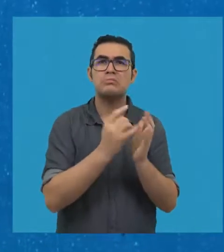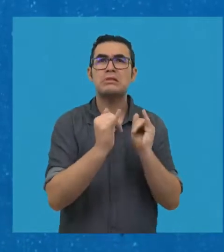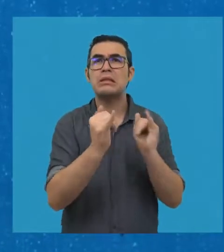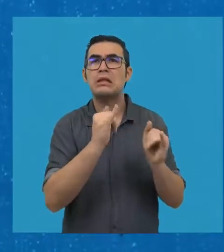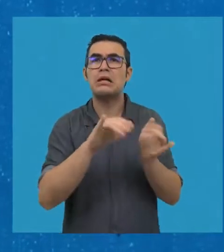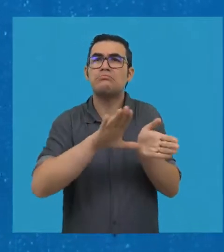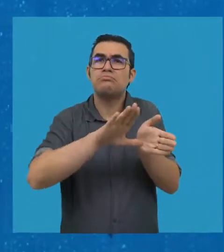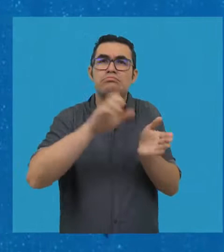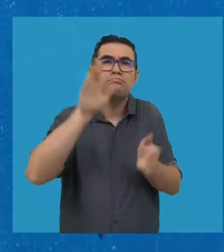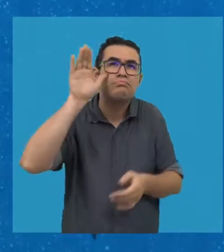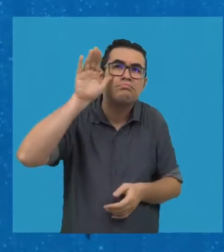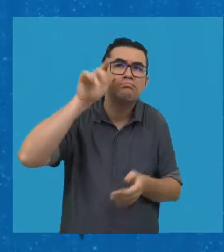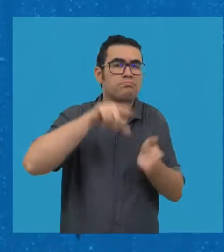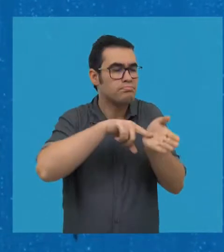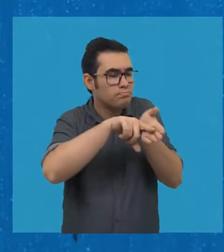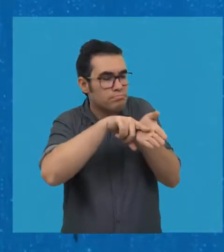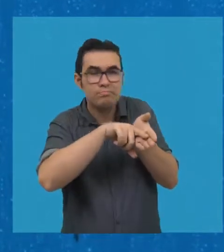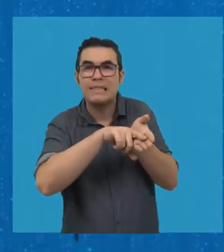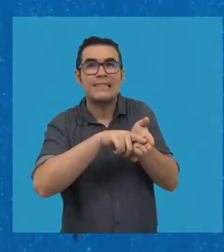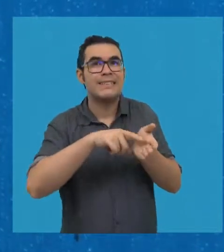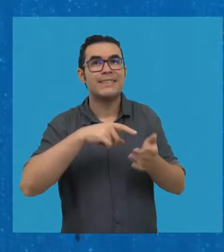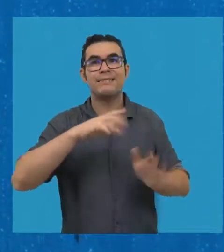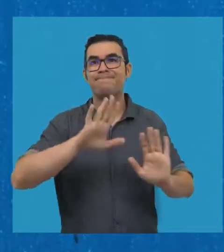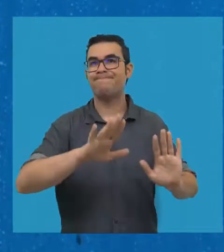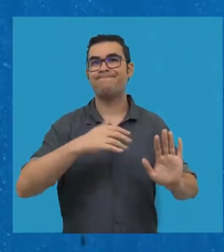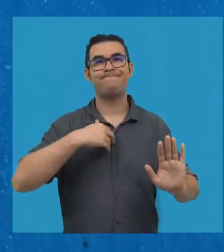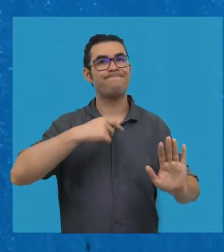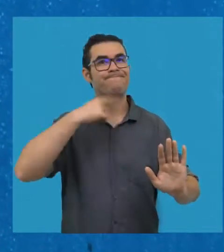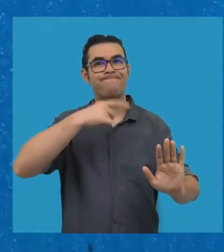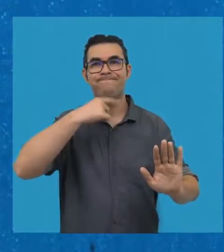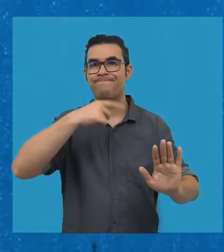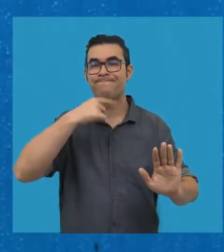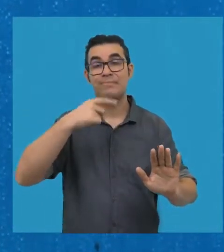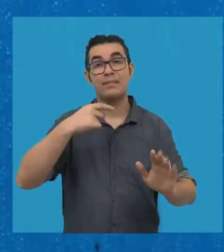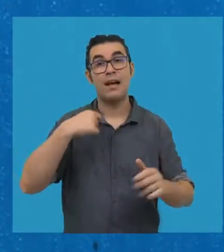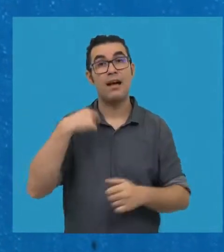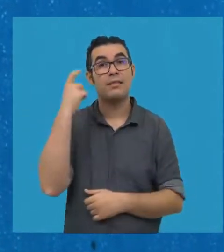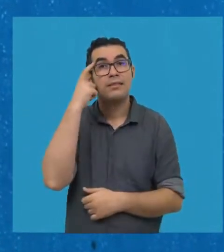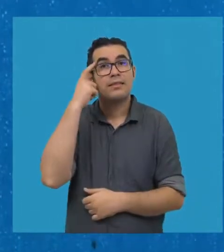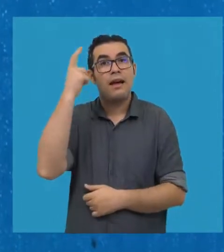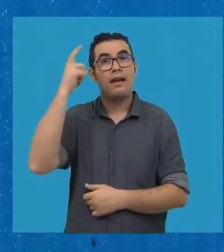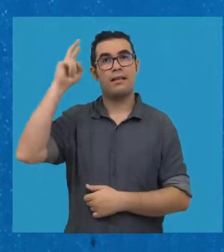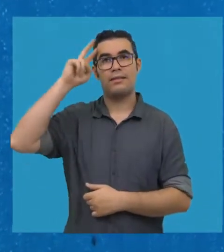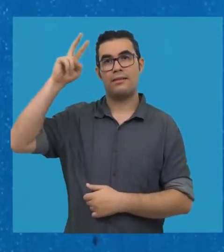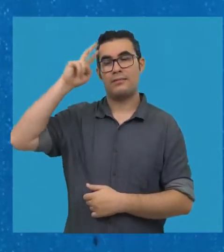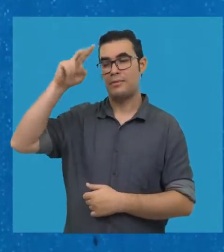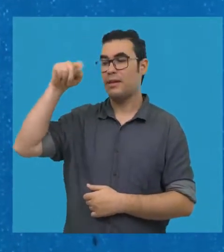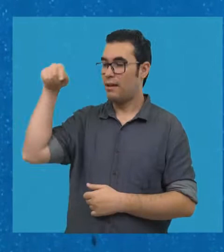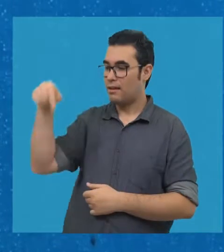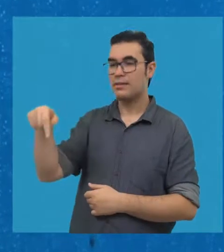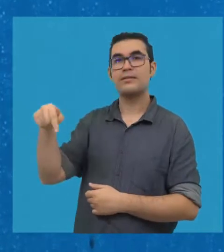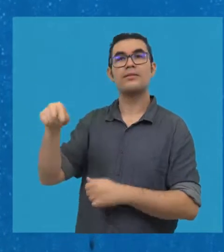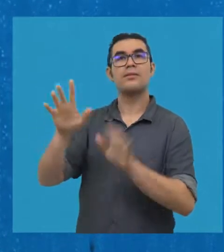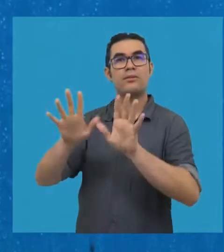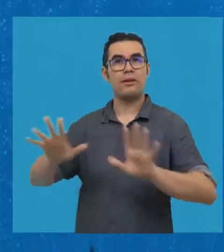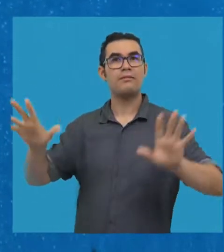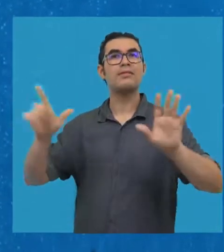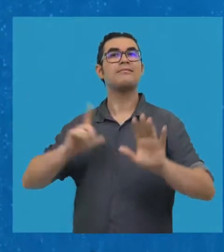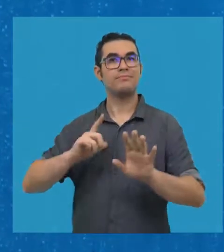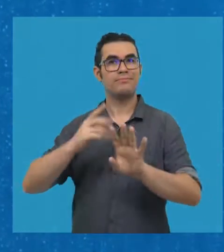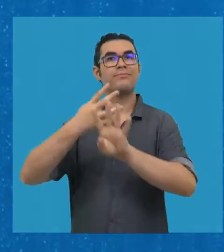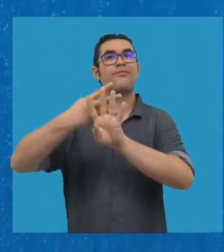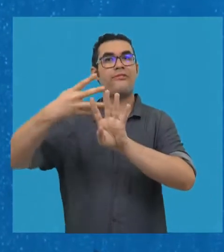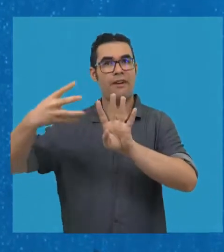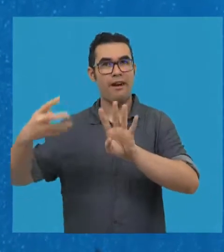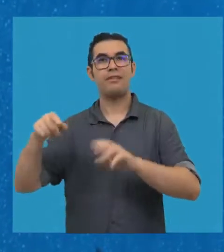aplicativos e na internet formas de declarar o Imposto de Renda e não consegui fazer. Então me veio a